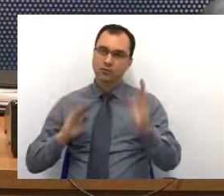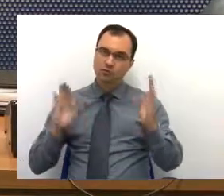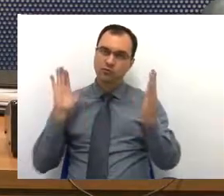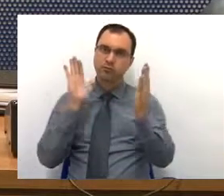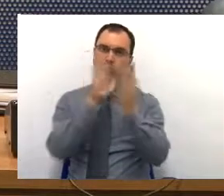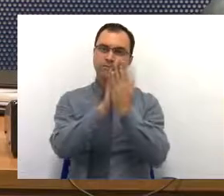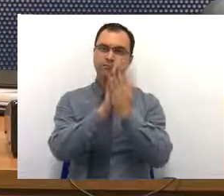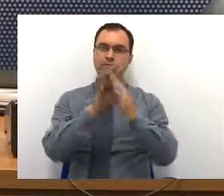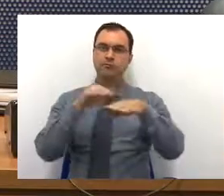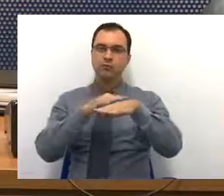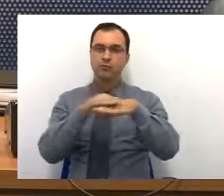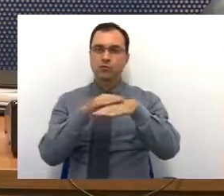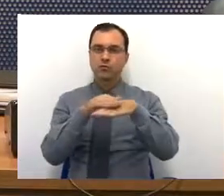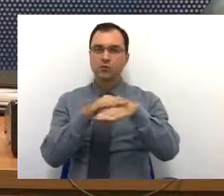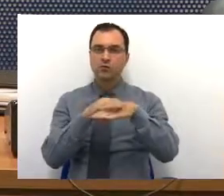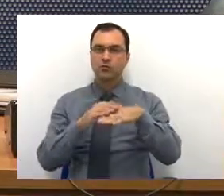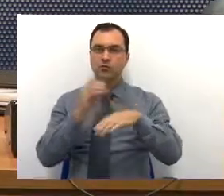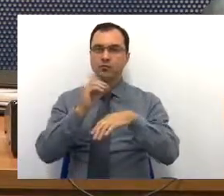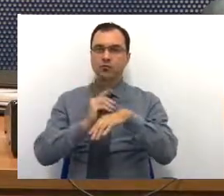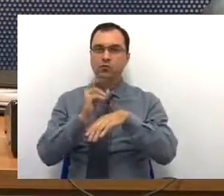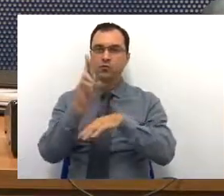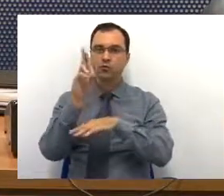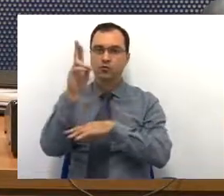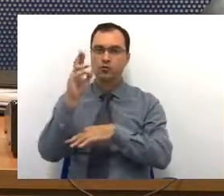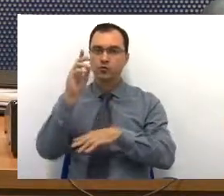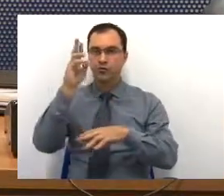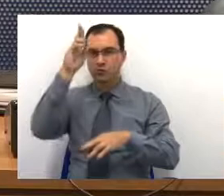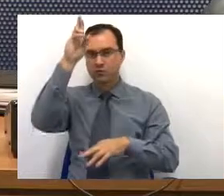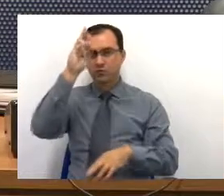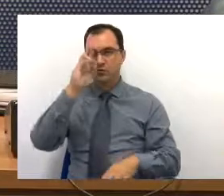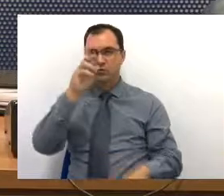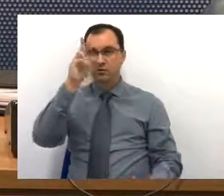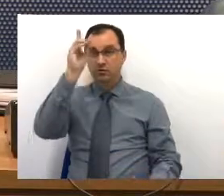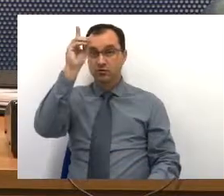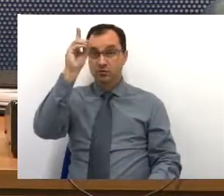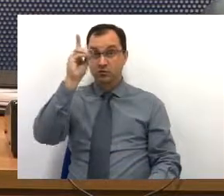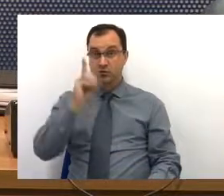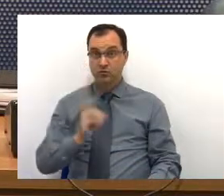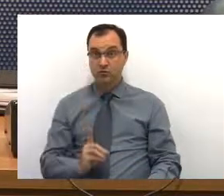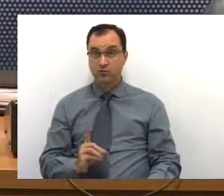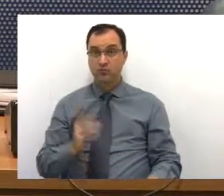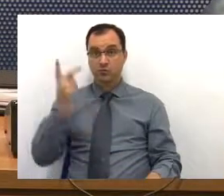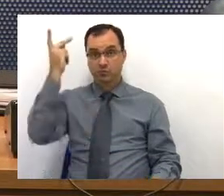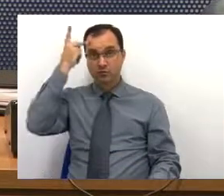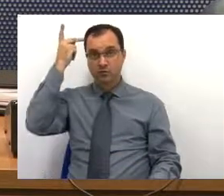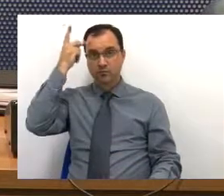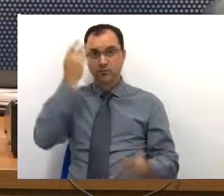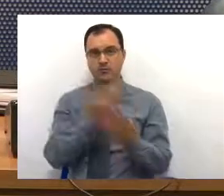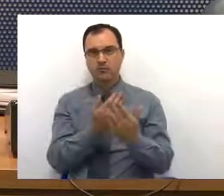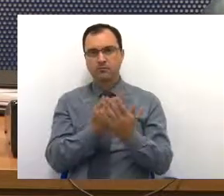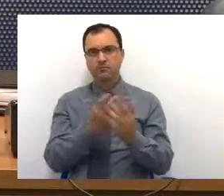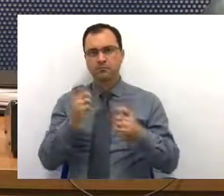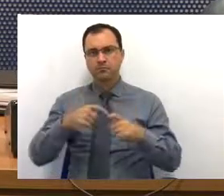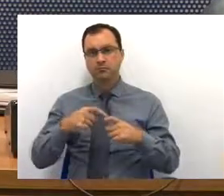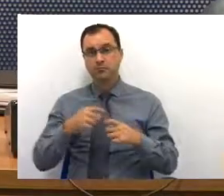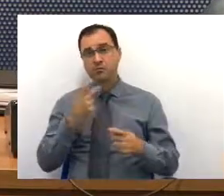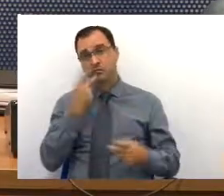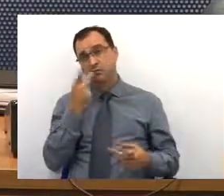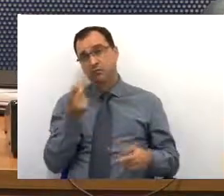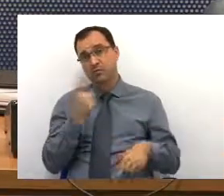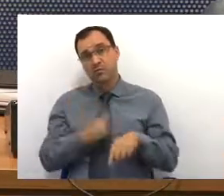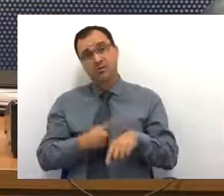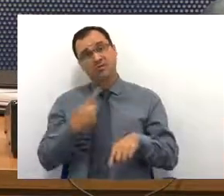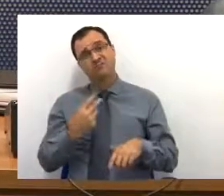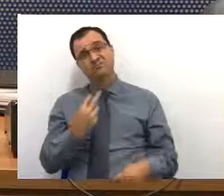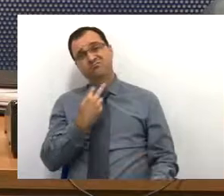conversei com o doutor Antônio Carlos, que é o diretor da Escola Paulista de Medicina. E ele disse que agora não tem